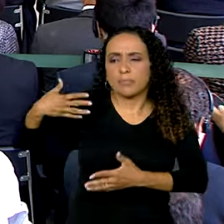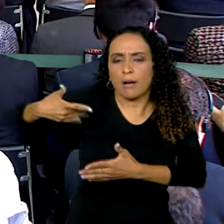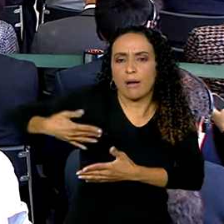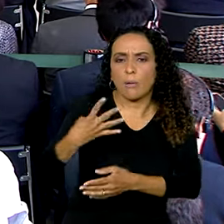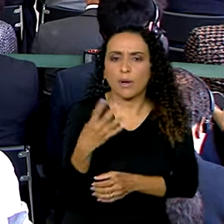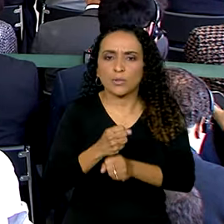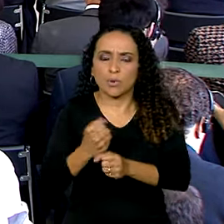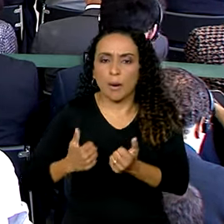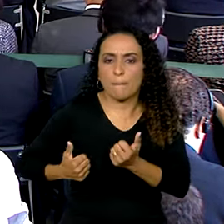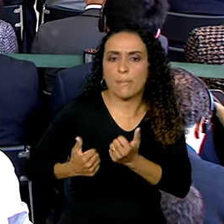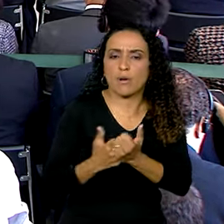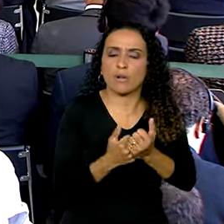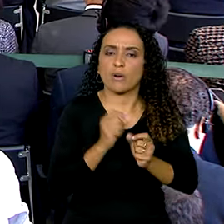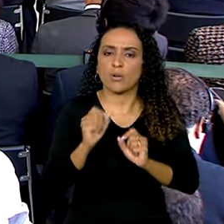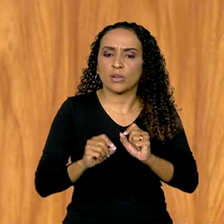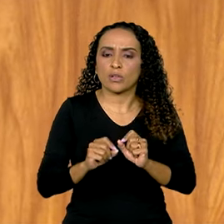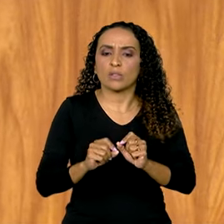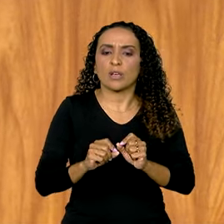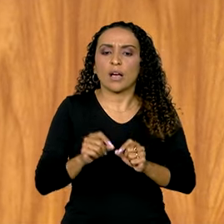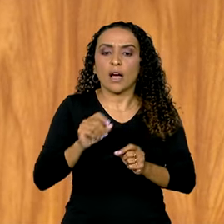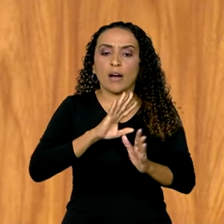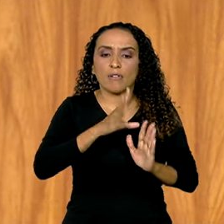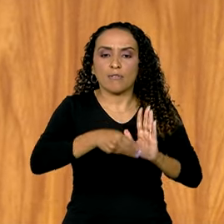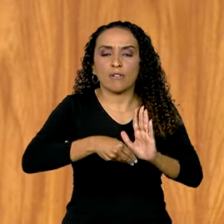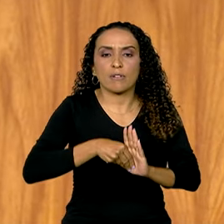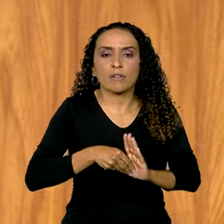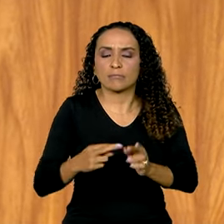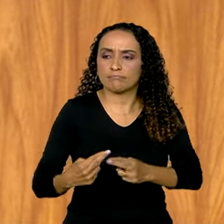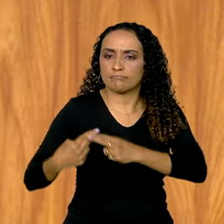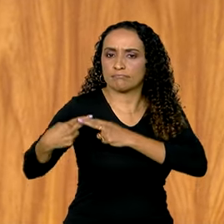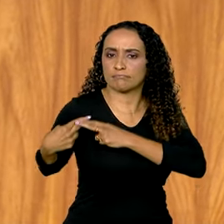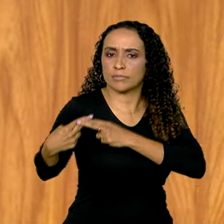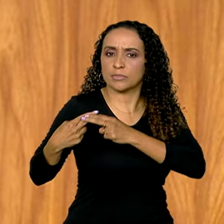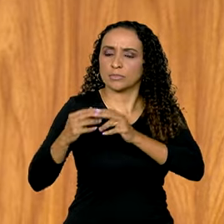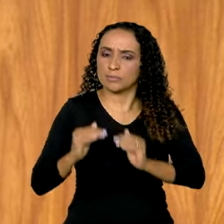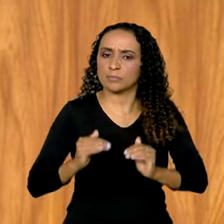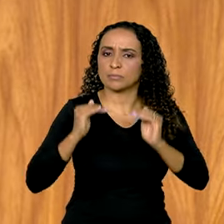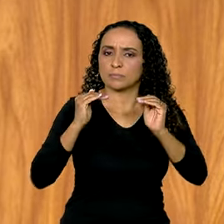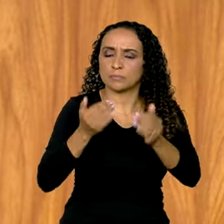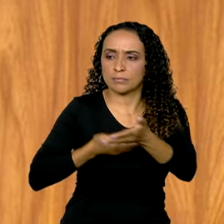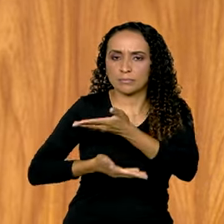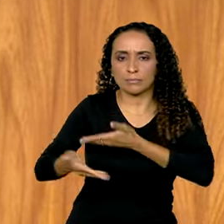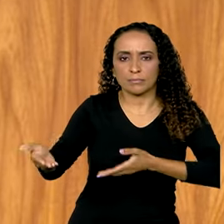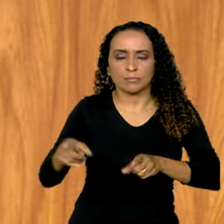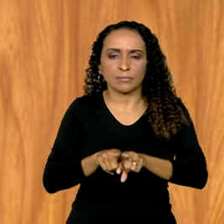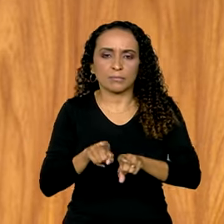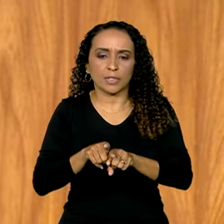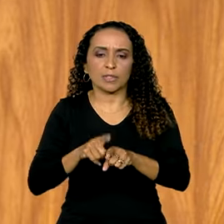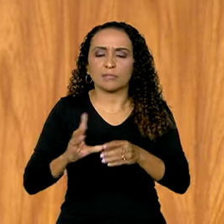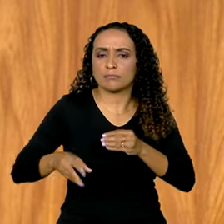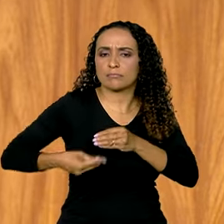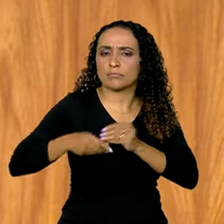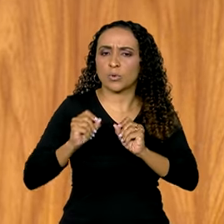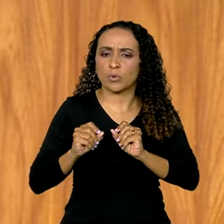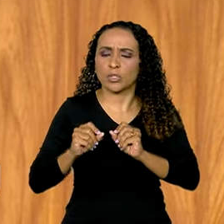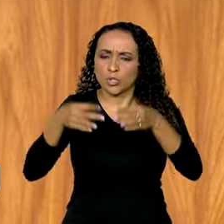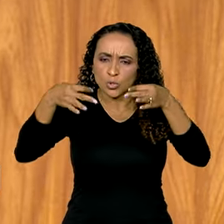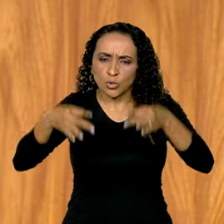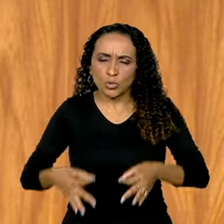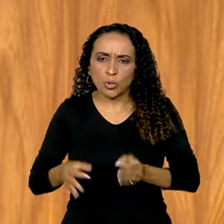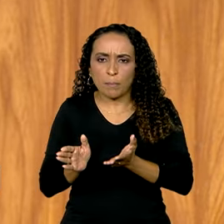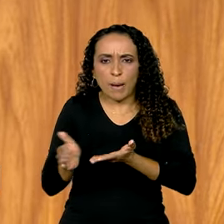para apoiar a floresta amazônica no pleno respeito da soberania recíproca. Integrando plenamente todos os